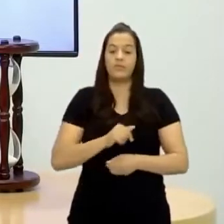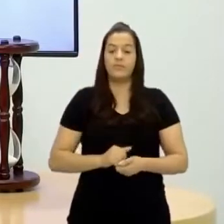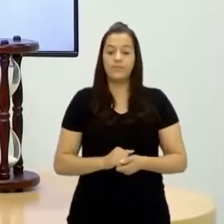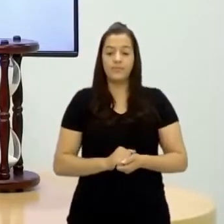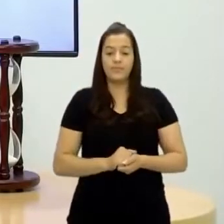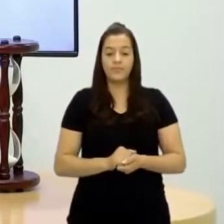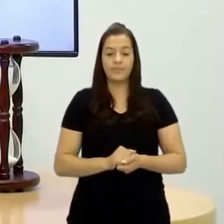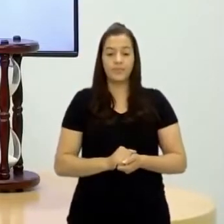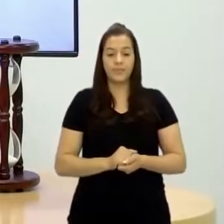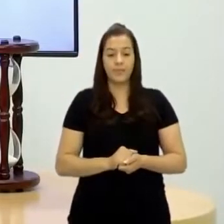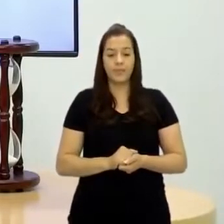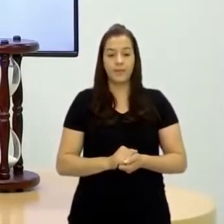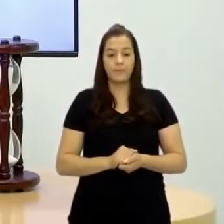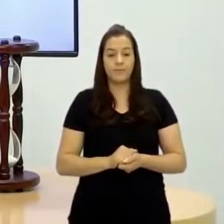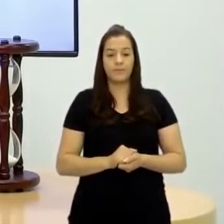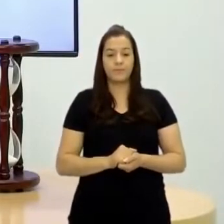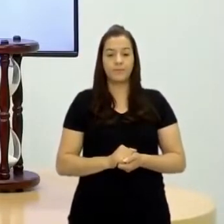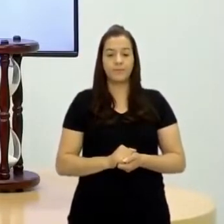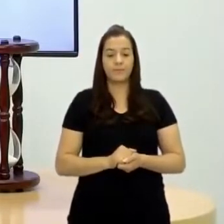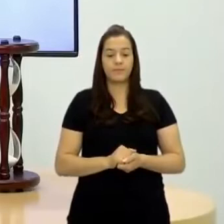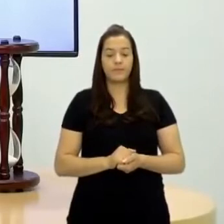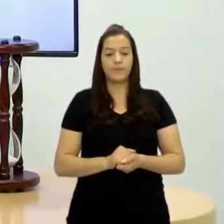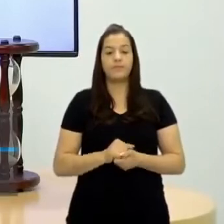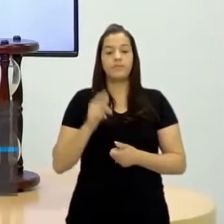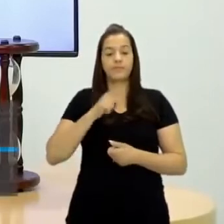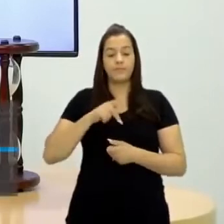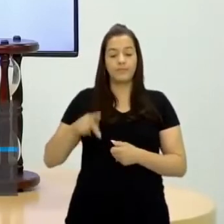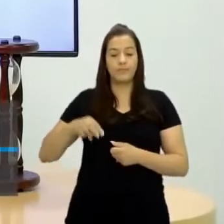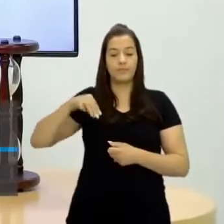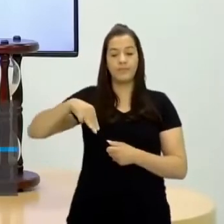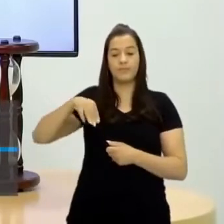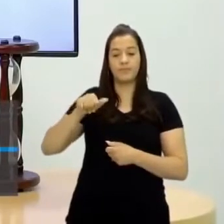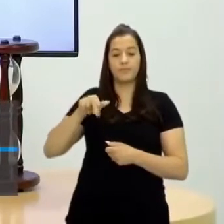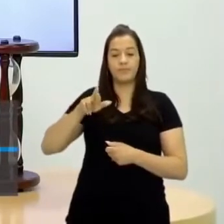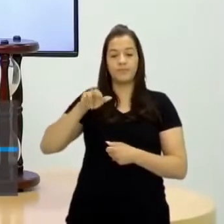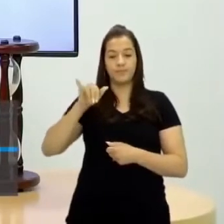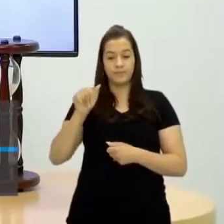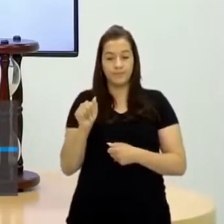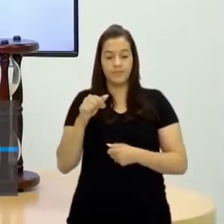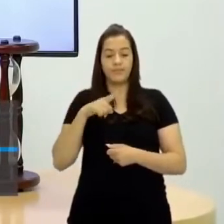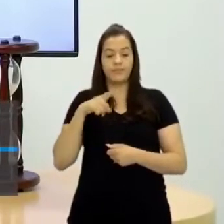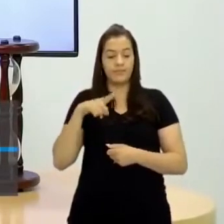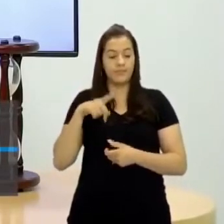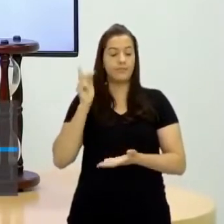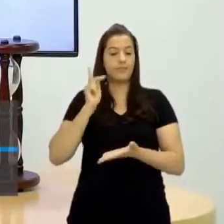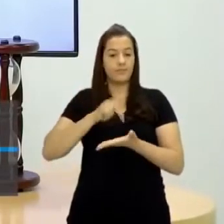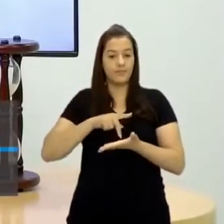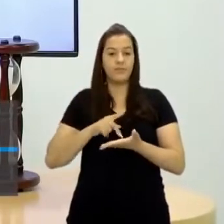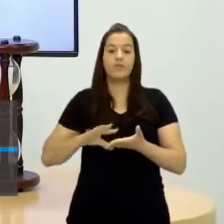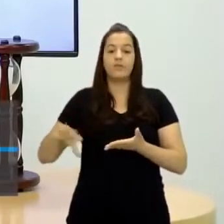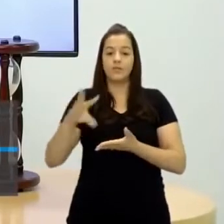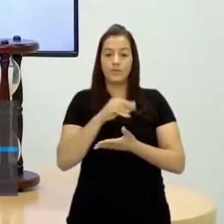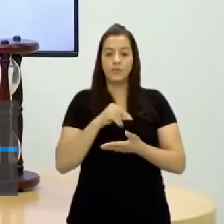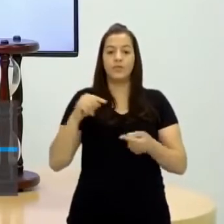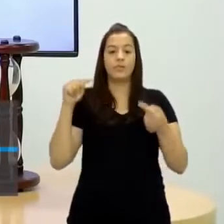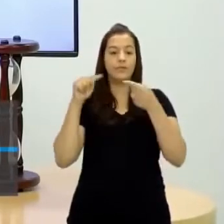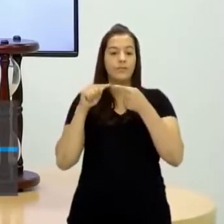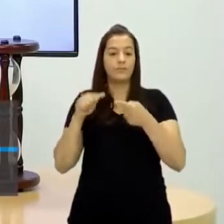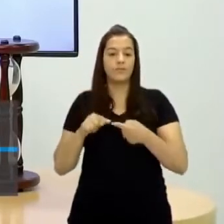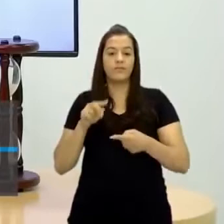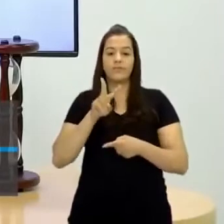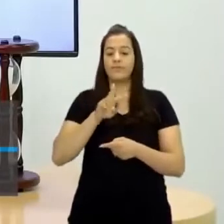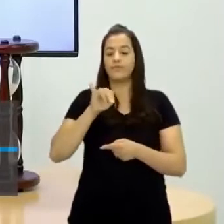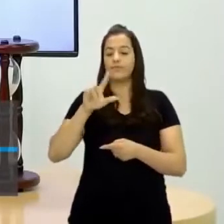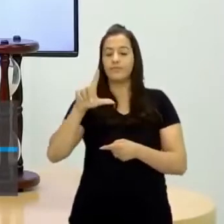E aí, a pro... deixa eu só ver aqui, que a pro Maria do Carmo, ela está dizendo que realmente se refere à vila. Então, a